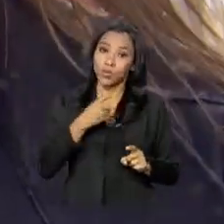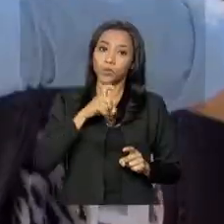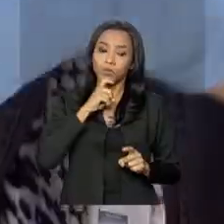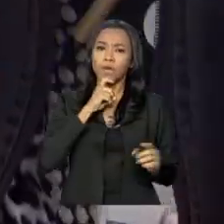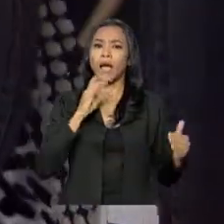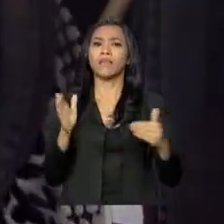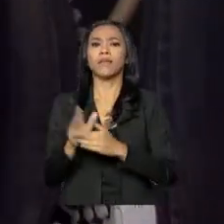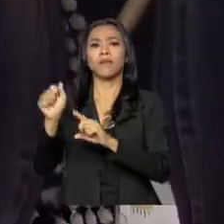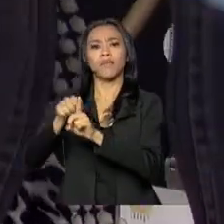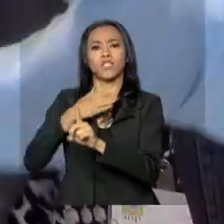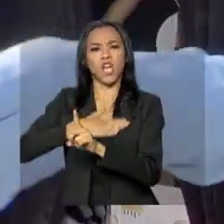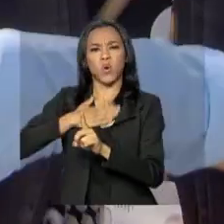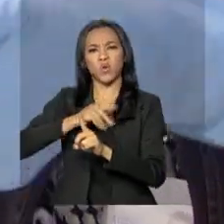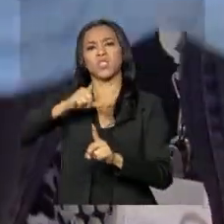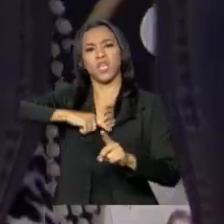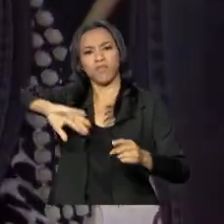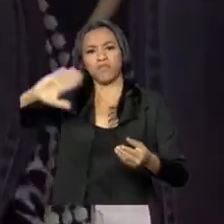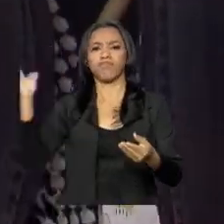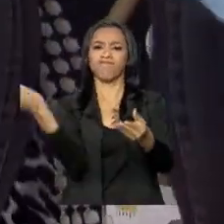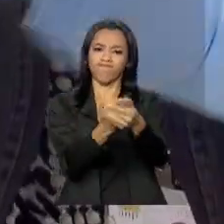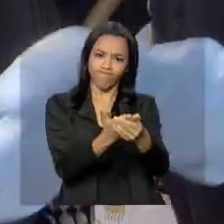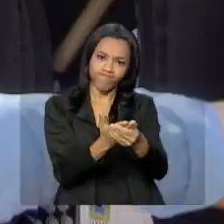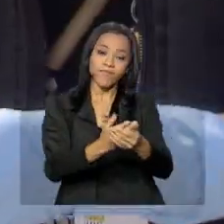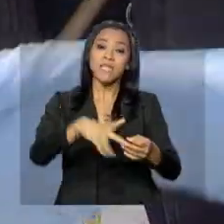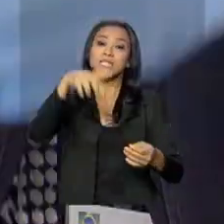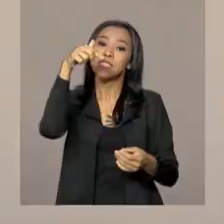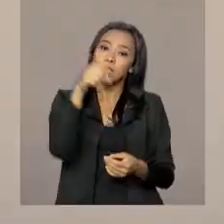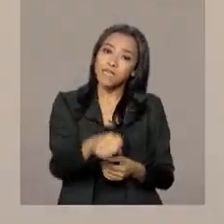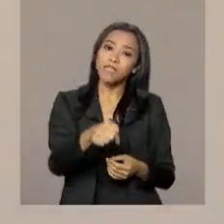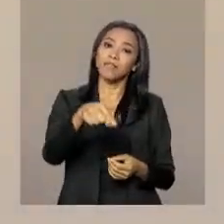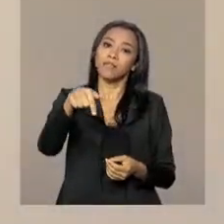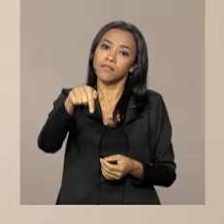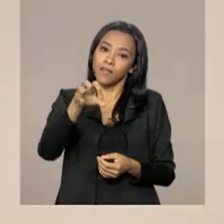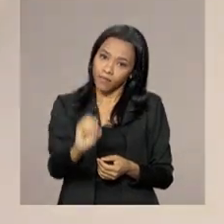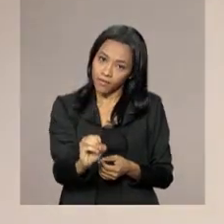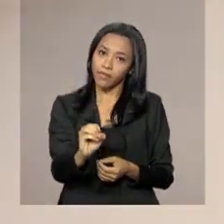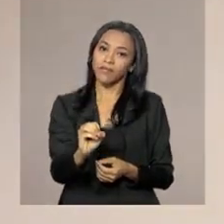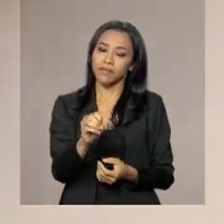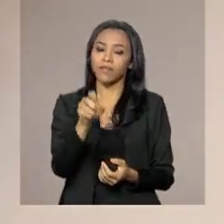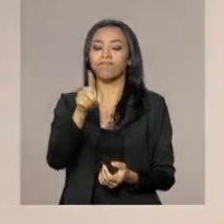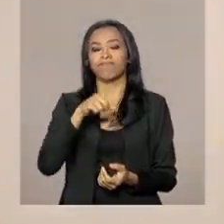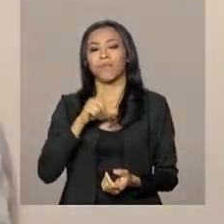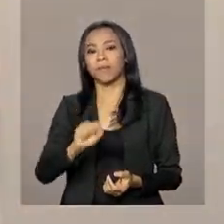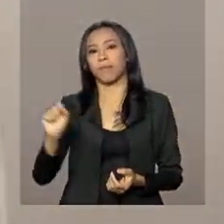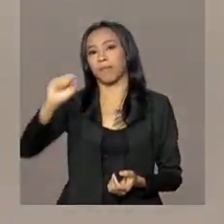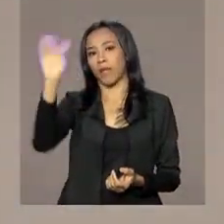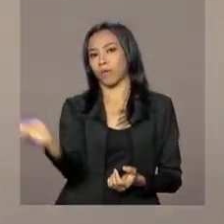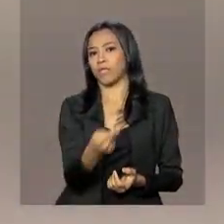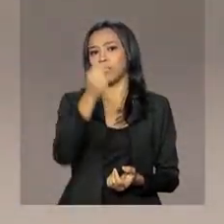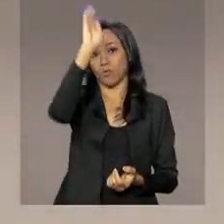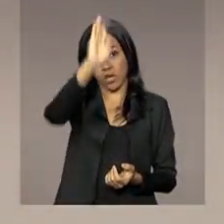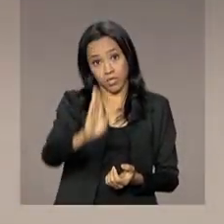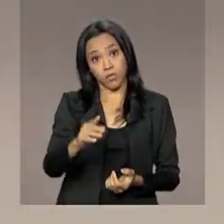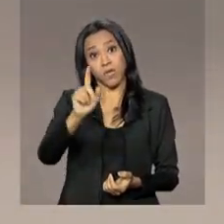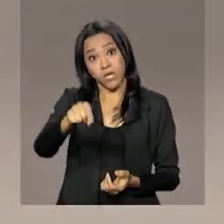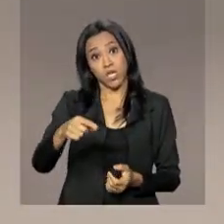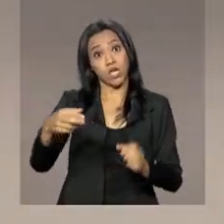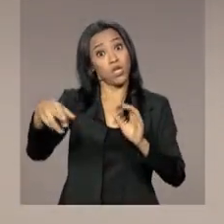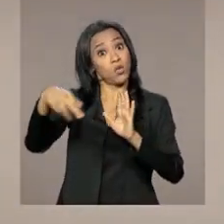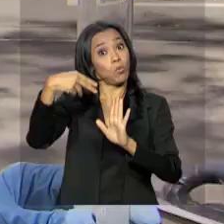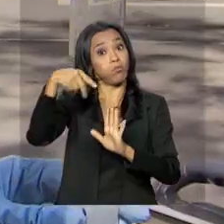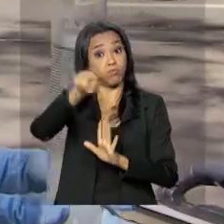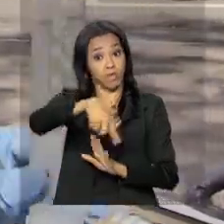de 3 mil ações, com 770 autos de infração em todo o país. E o posto que trabalha fora das